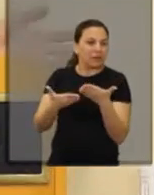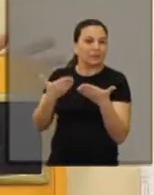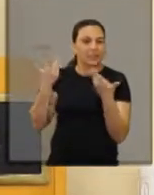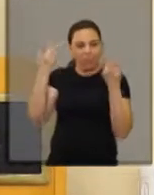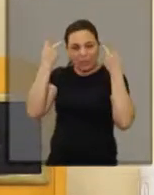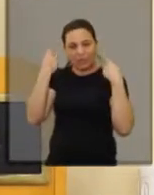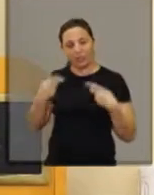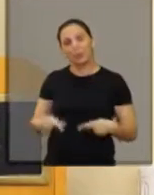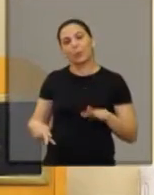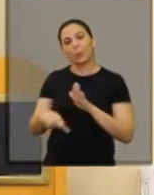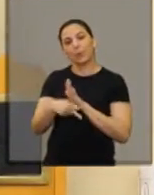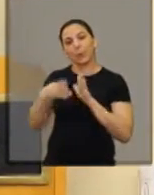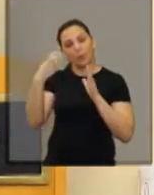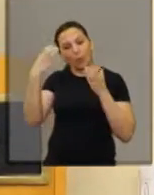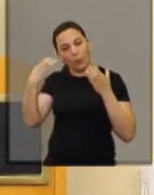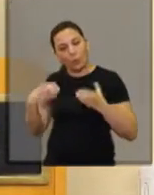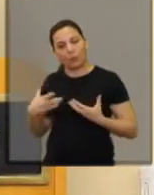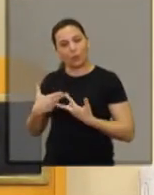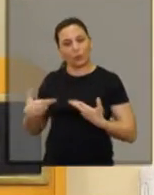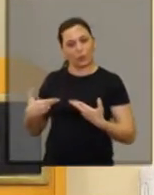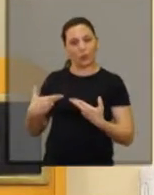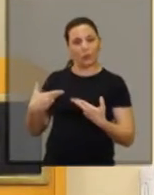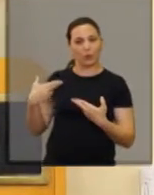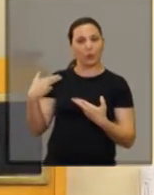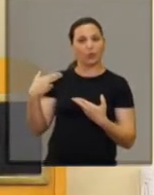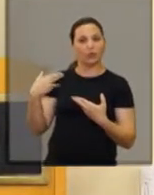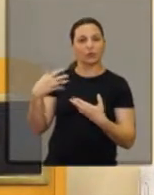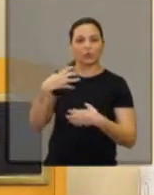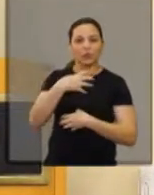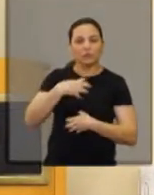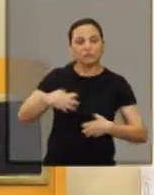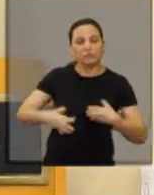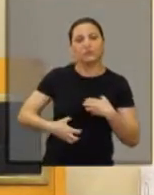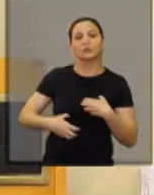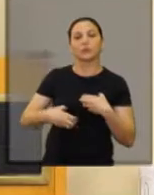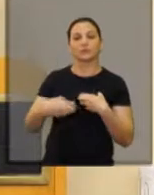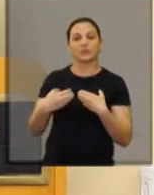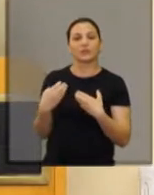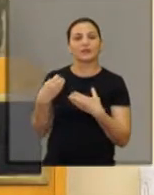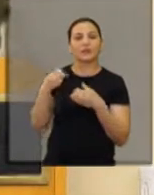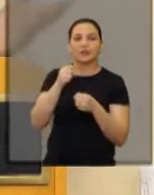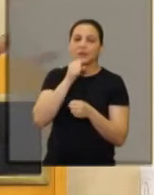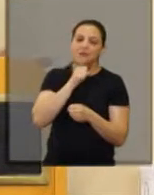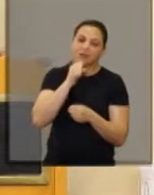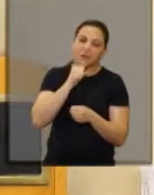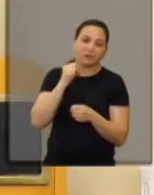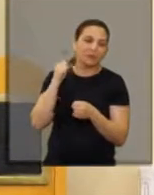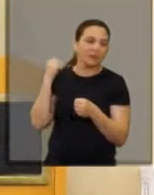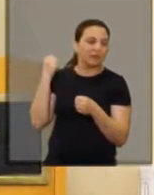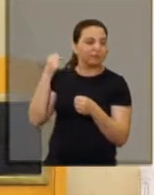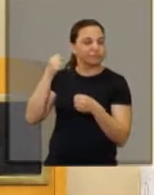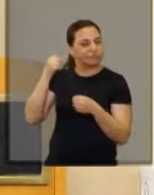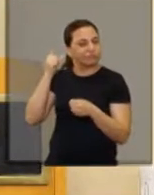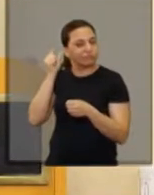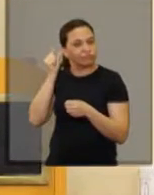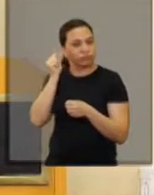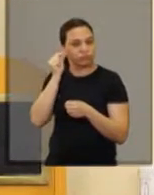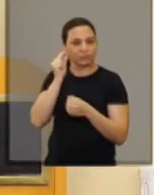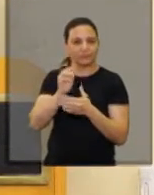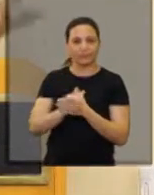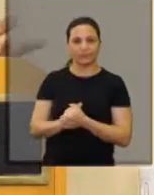do corpo, assim como outros órgãos do nosso organismo, que têm um desgaste pelos anos.